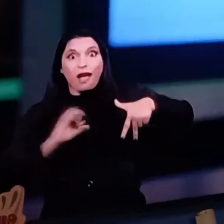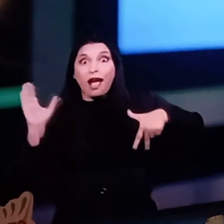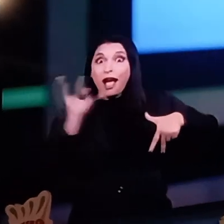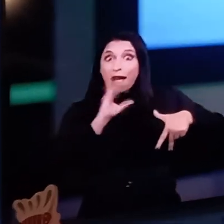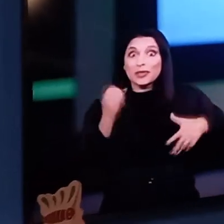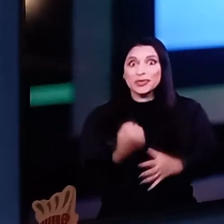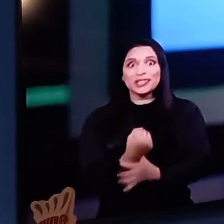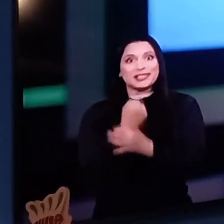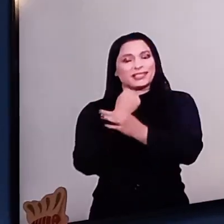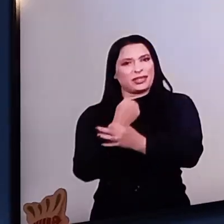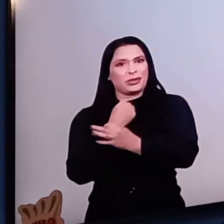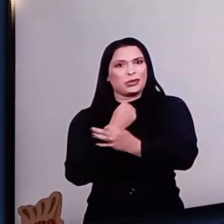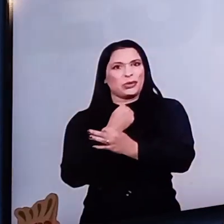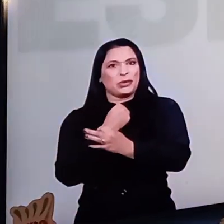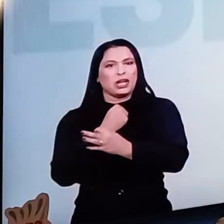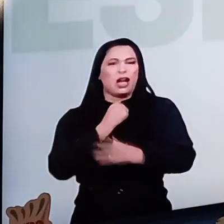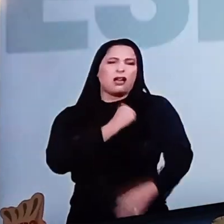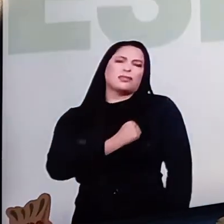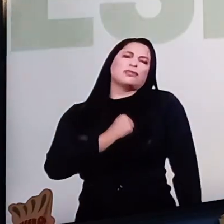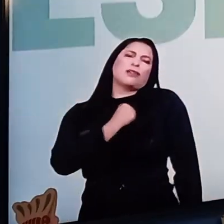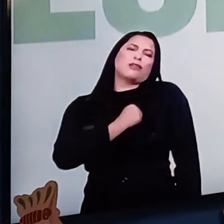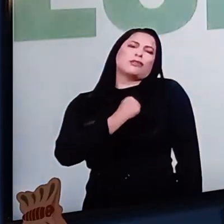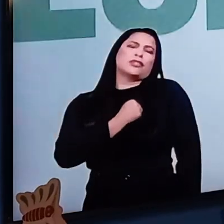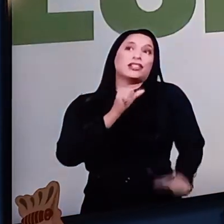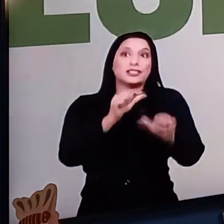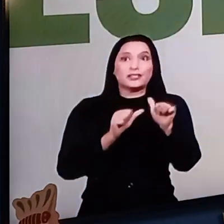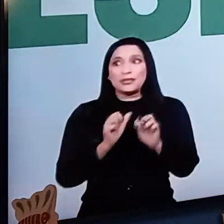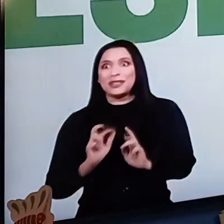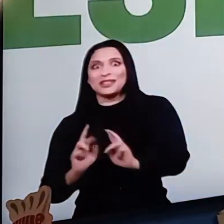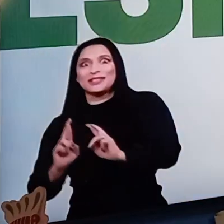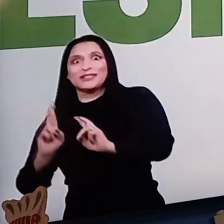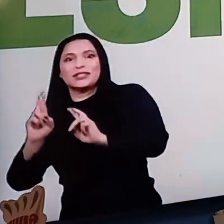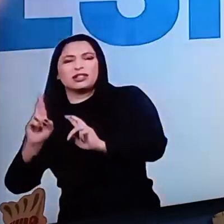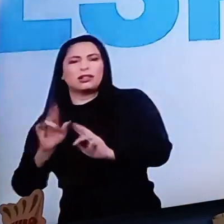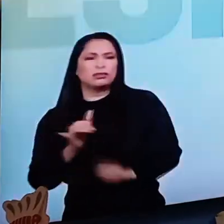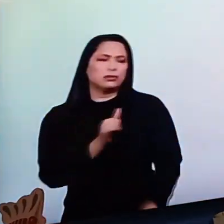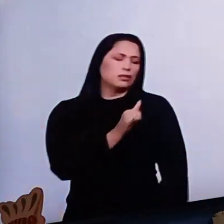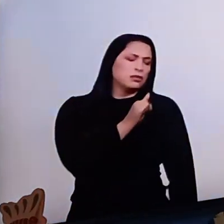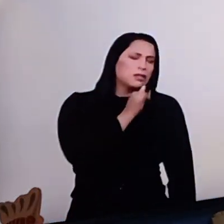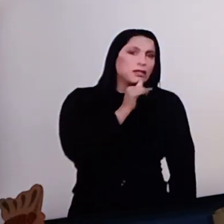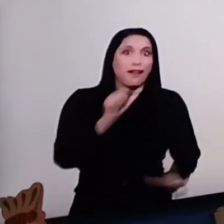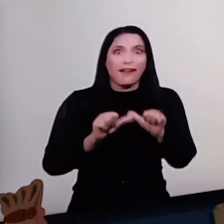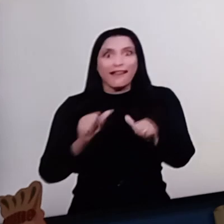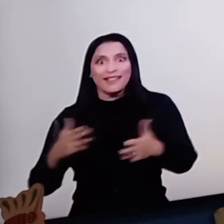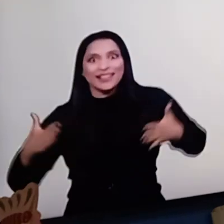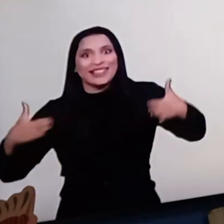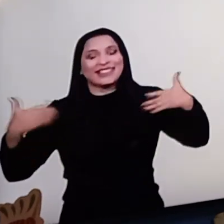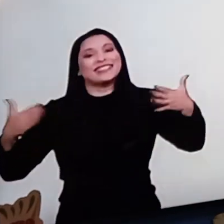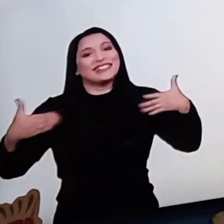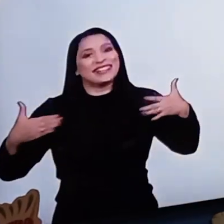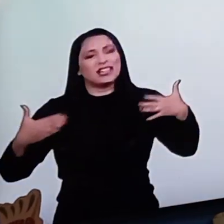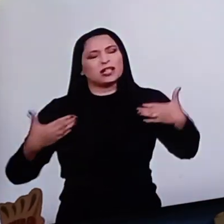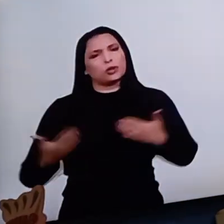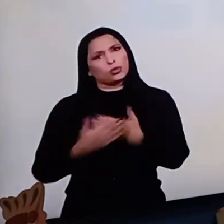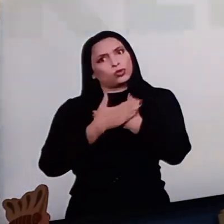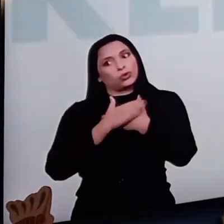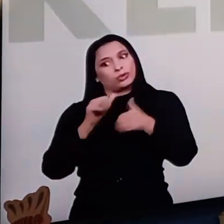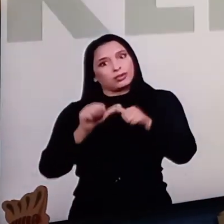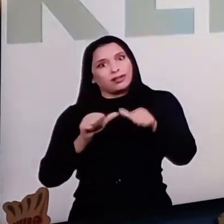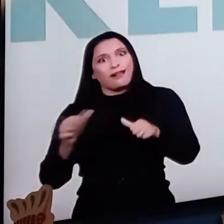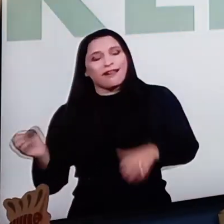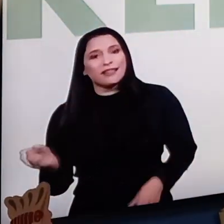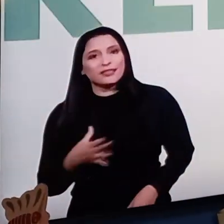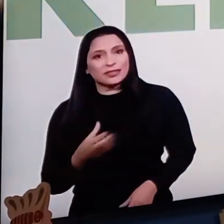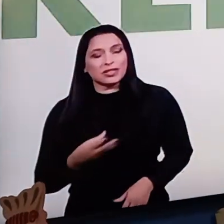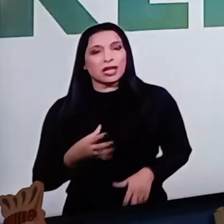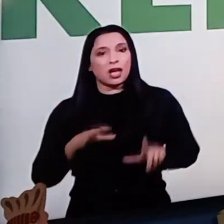De forma rápida e segura, e transformar a saudade em esperança, a tristeza em alegria e o luto